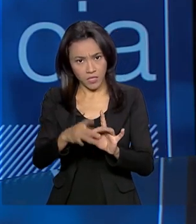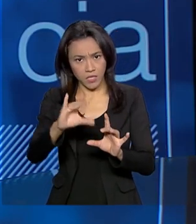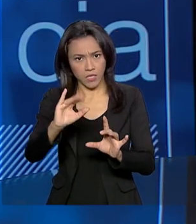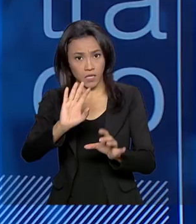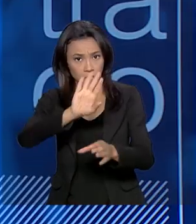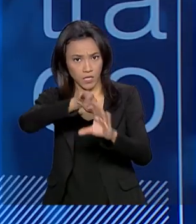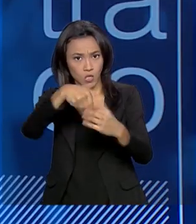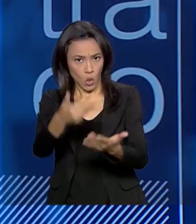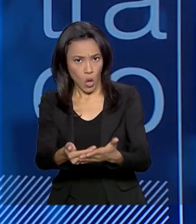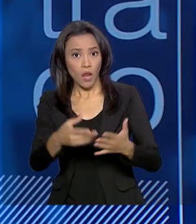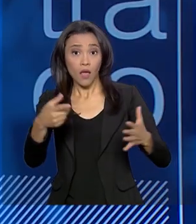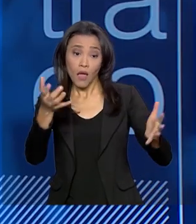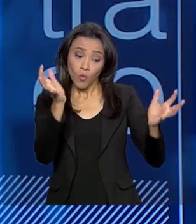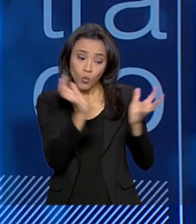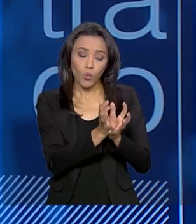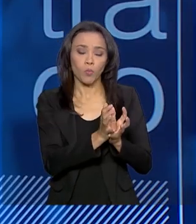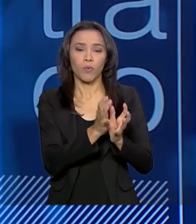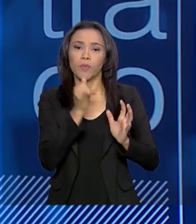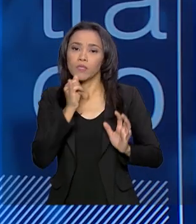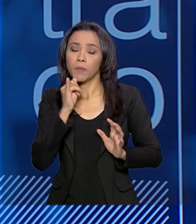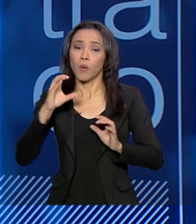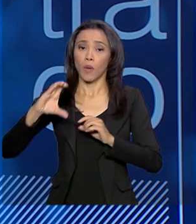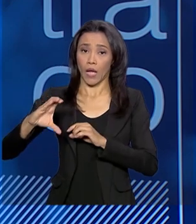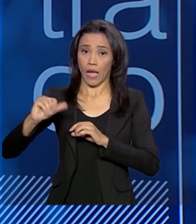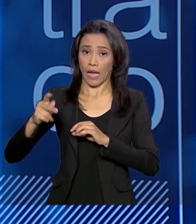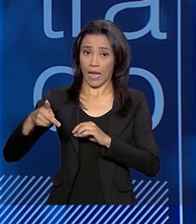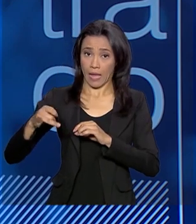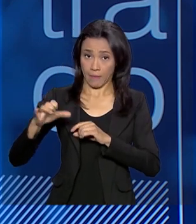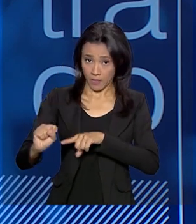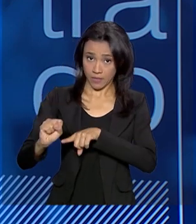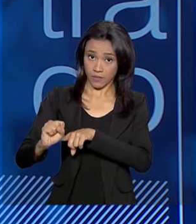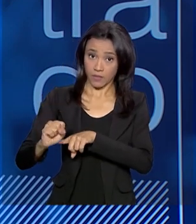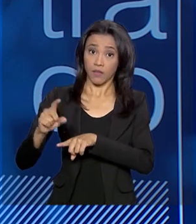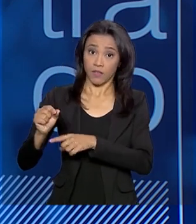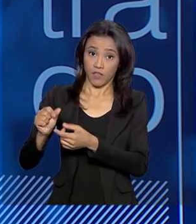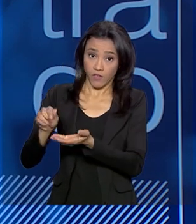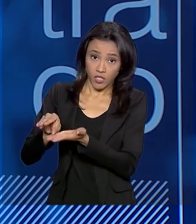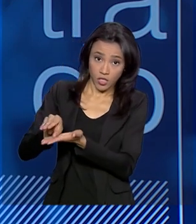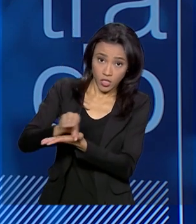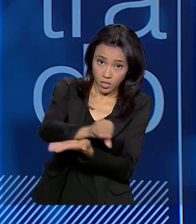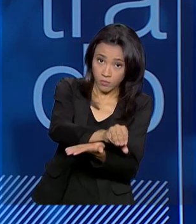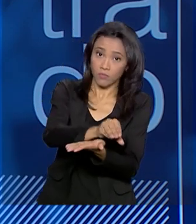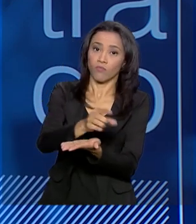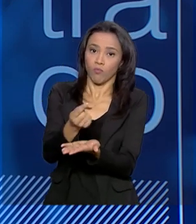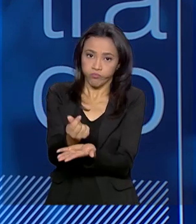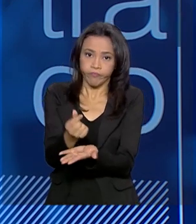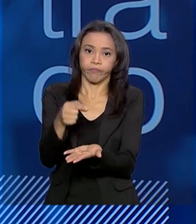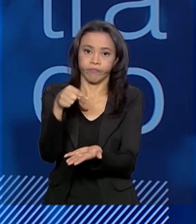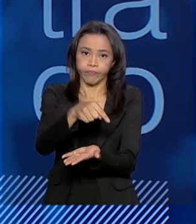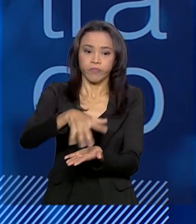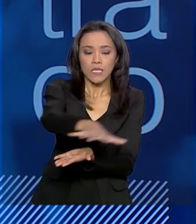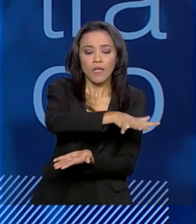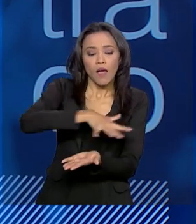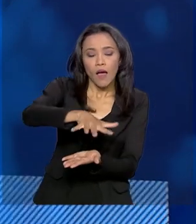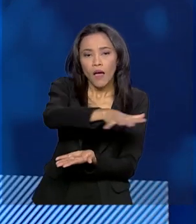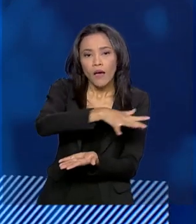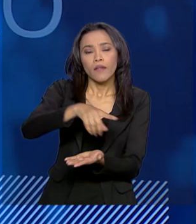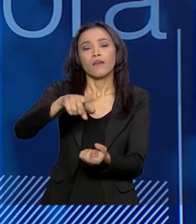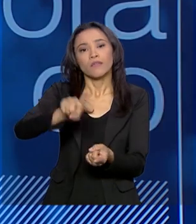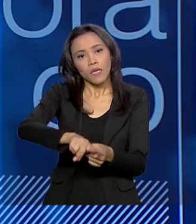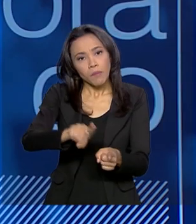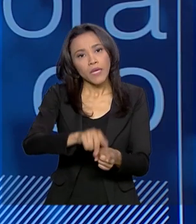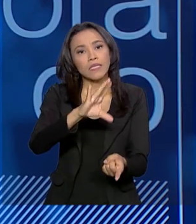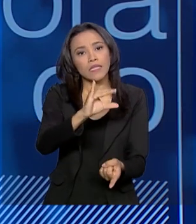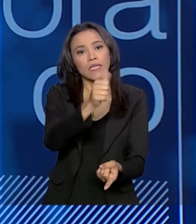parte do bloco, né? A CAPES, como um todo, no Ciência na Escola, investe 80 milhões de reais, num programa como um todo. Entre eles, o Ciência